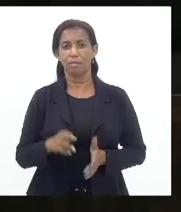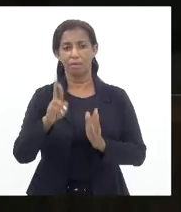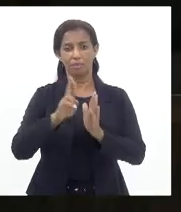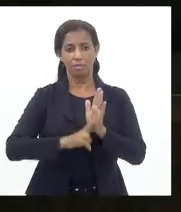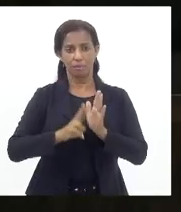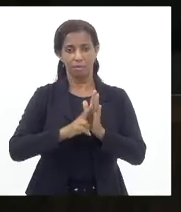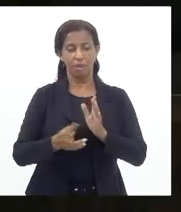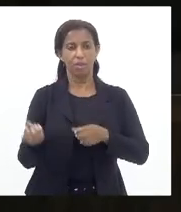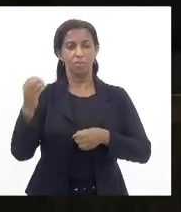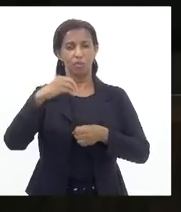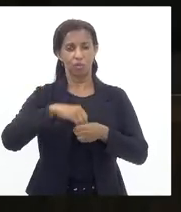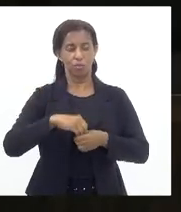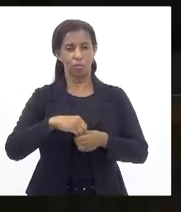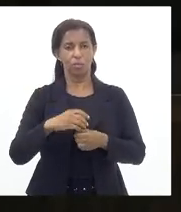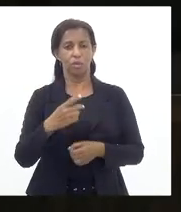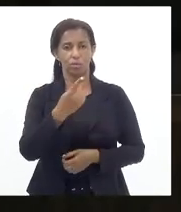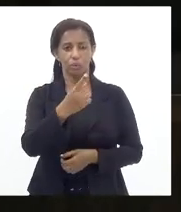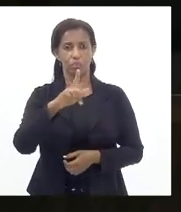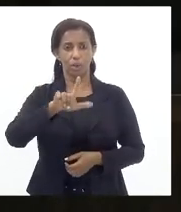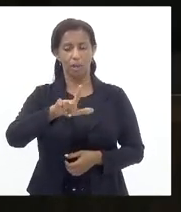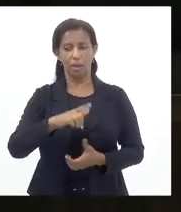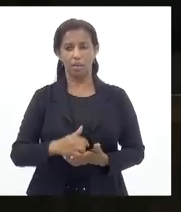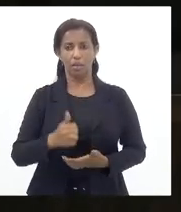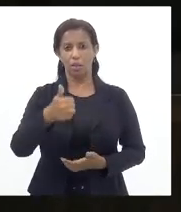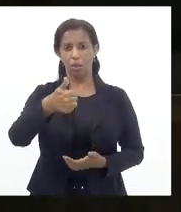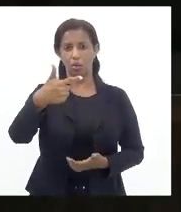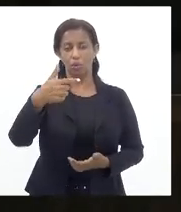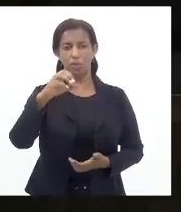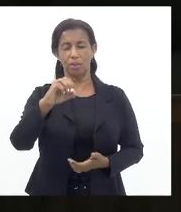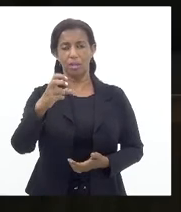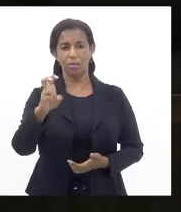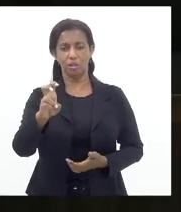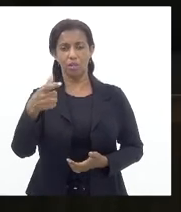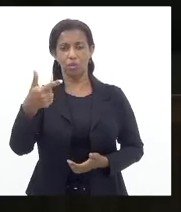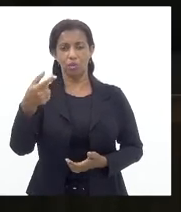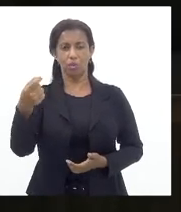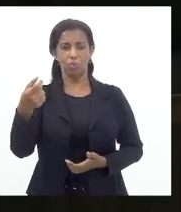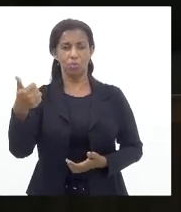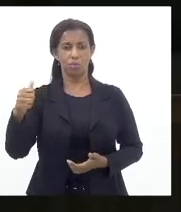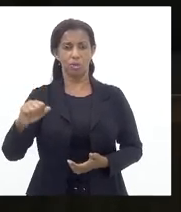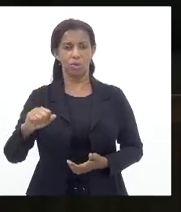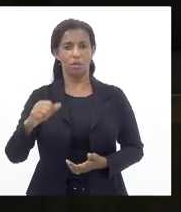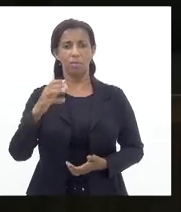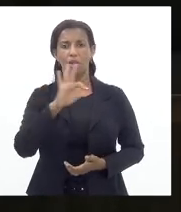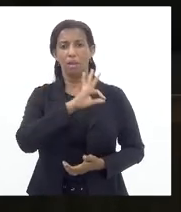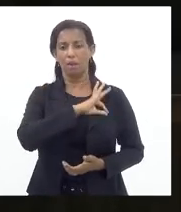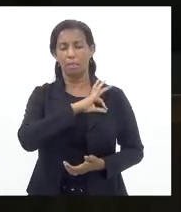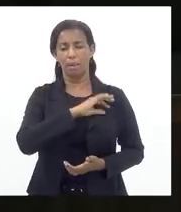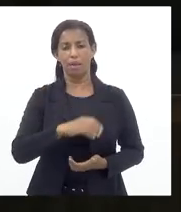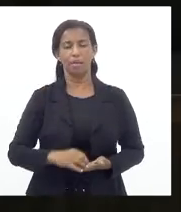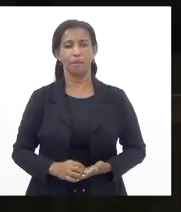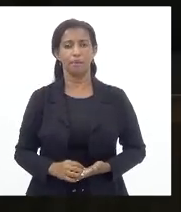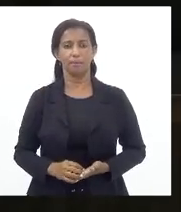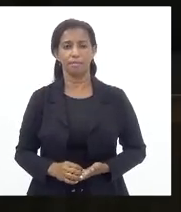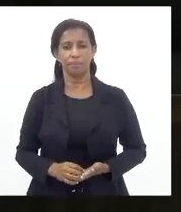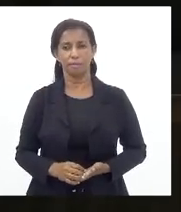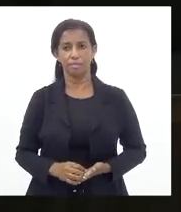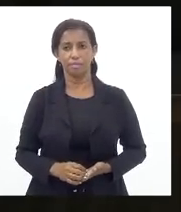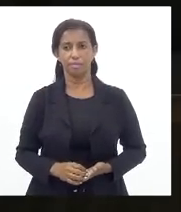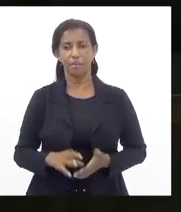Requerimento de inclusão na ordem do dia do projeto 1205-2019, deputada Marta Rocha Senhores que aprovam permanência como estão aprovadas